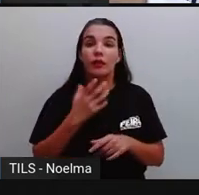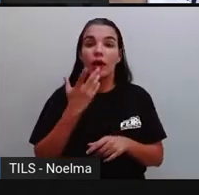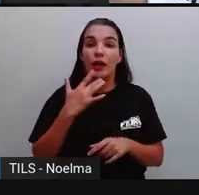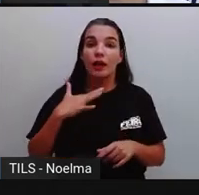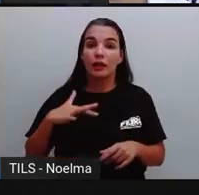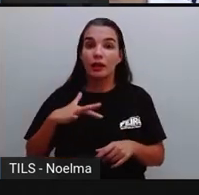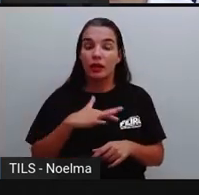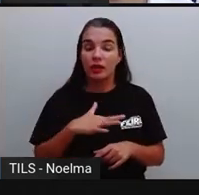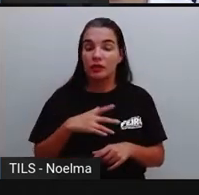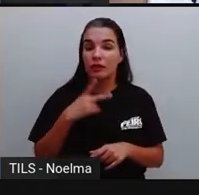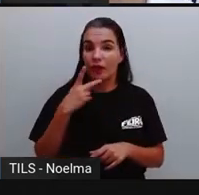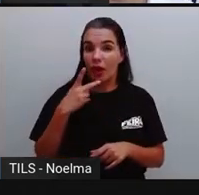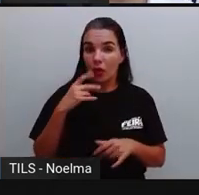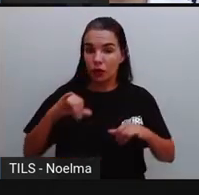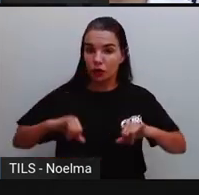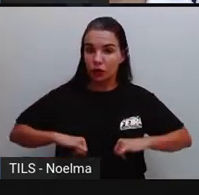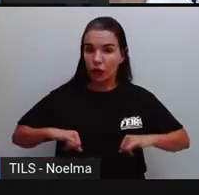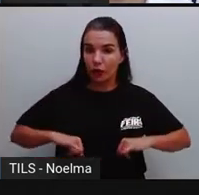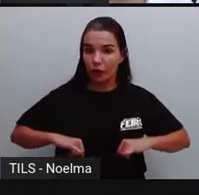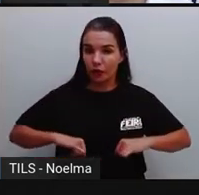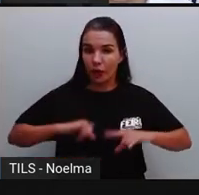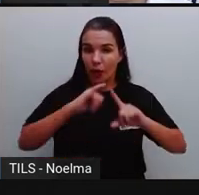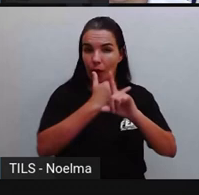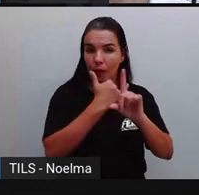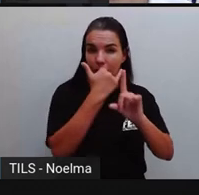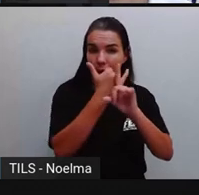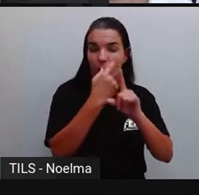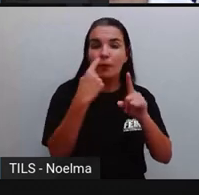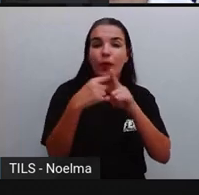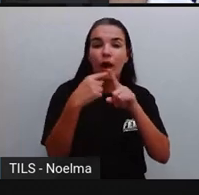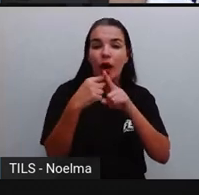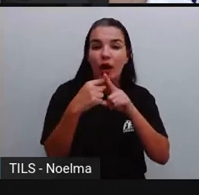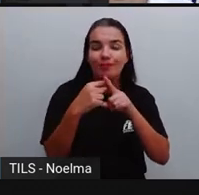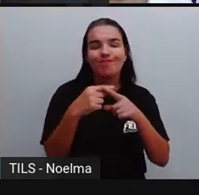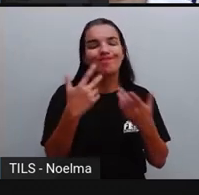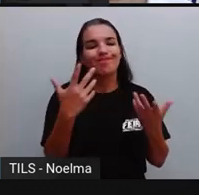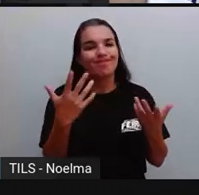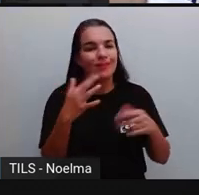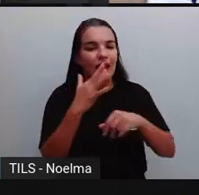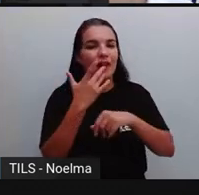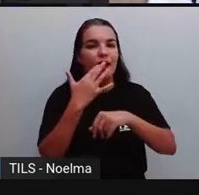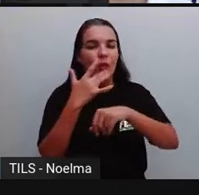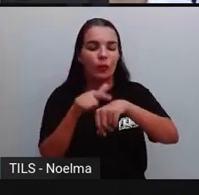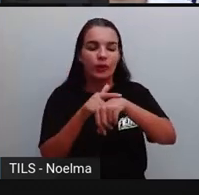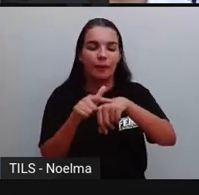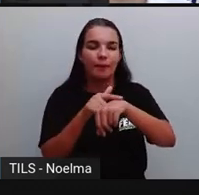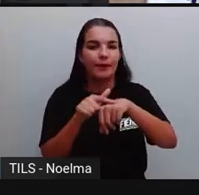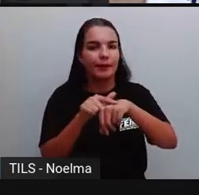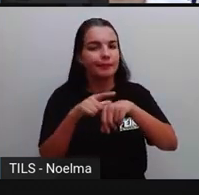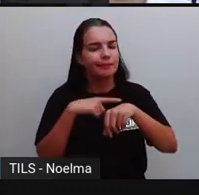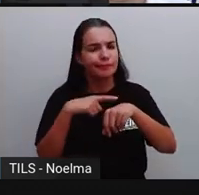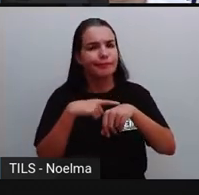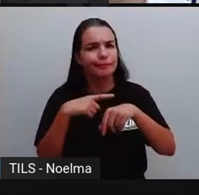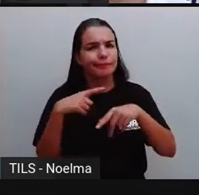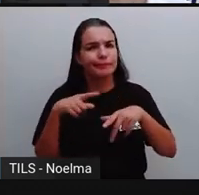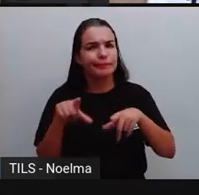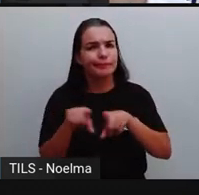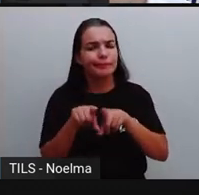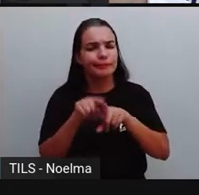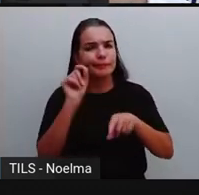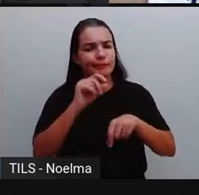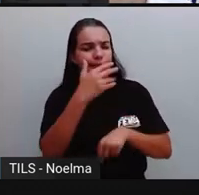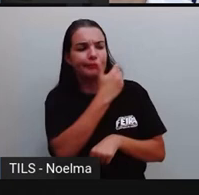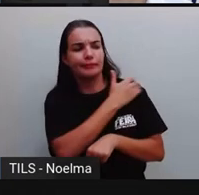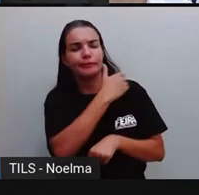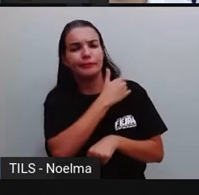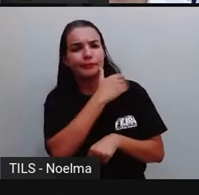sofreu bullying, não foi por causa da cor da pele. E outras crianças também falaram aí sobre o racismo, né? Que